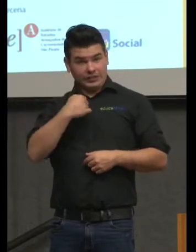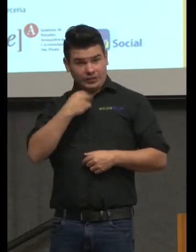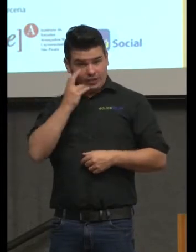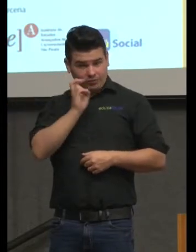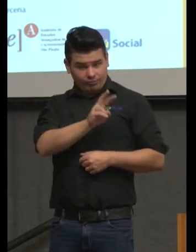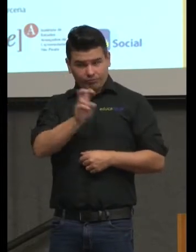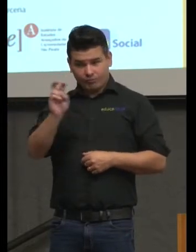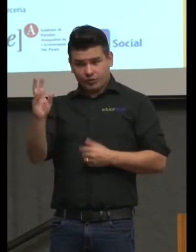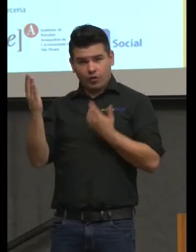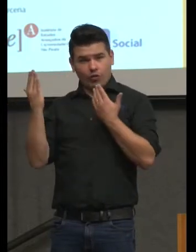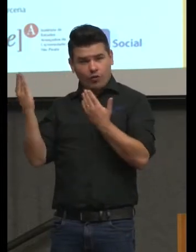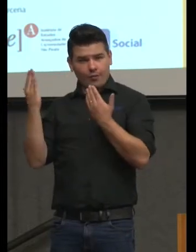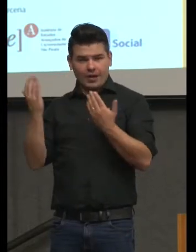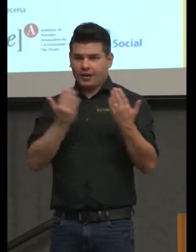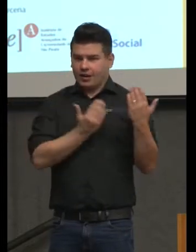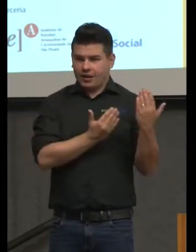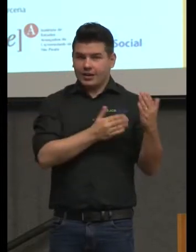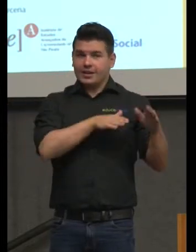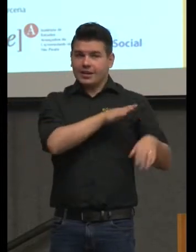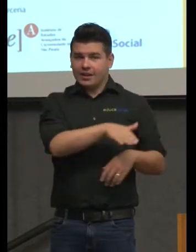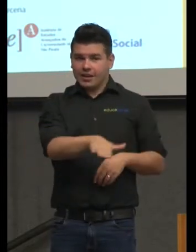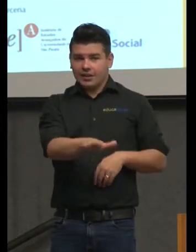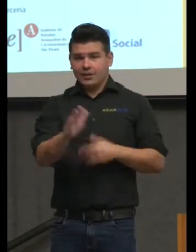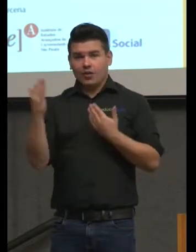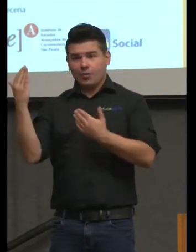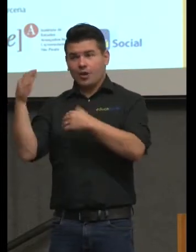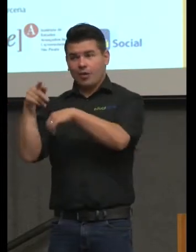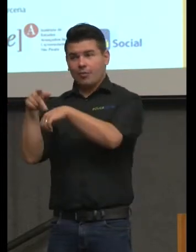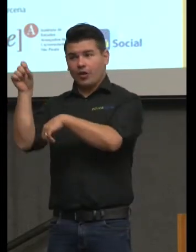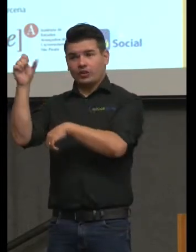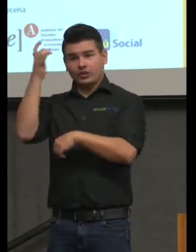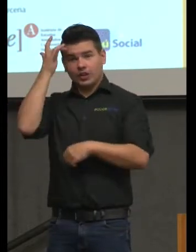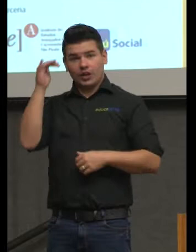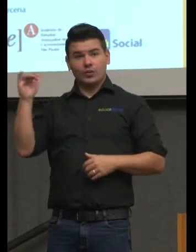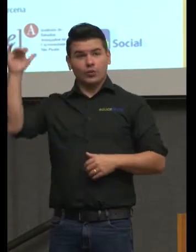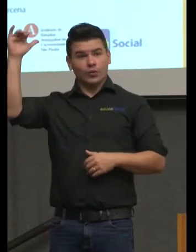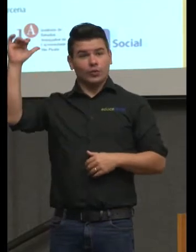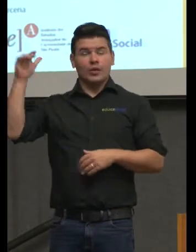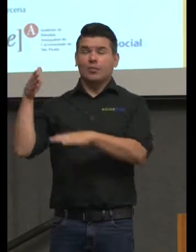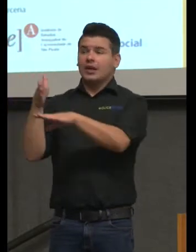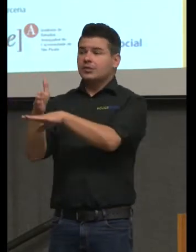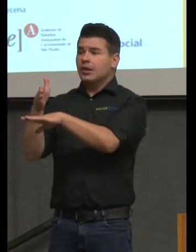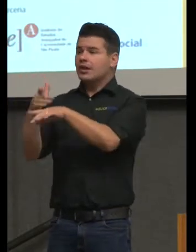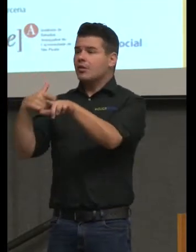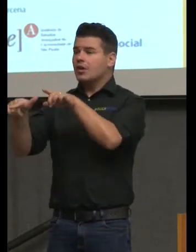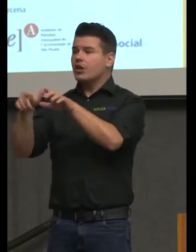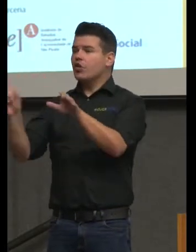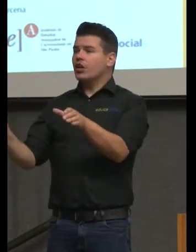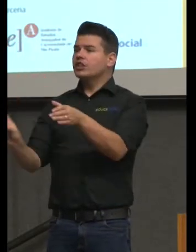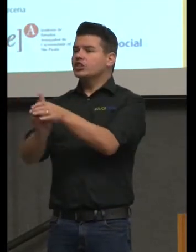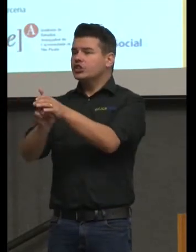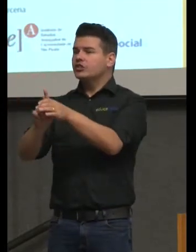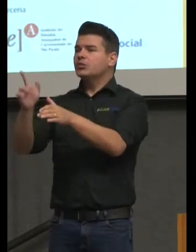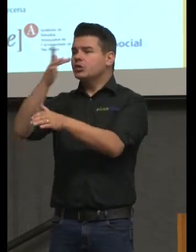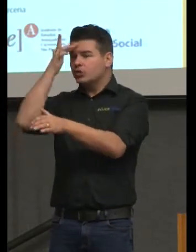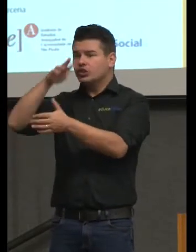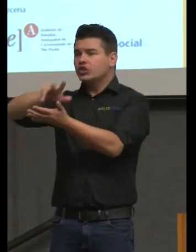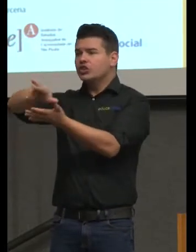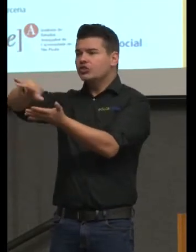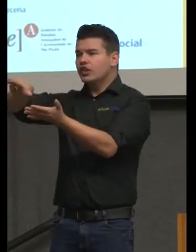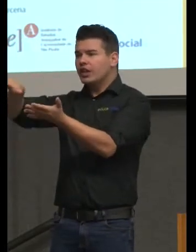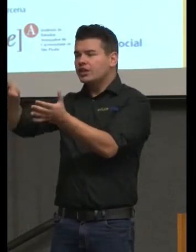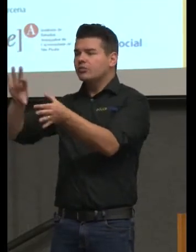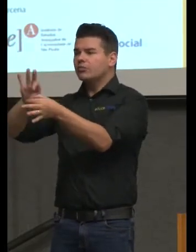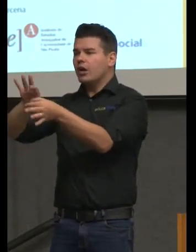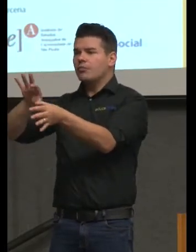no seu curso de interação de participação de trabalho coletivo de convívio com a diferença ele está